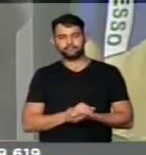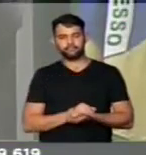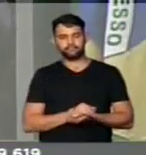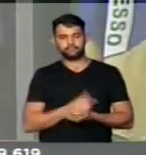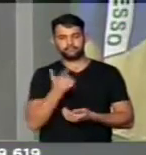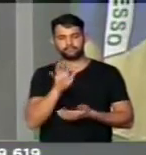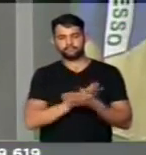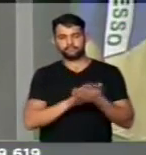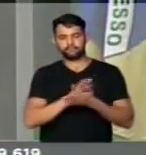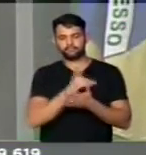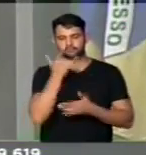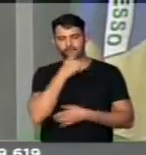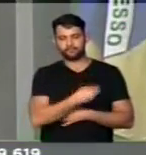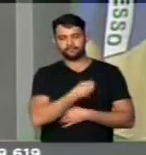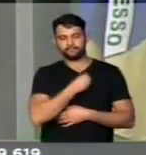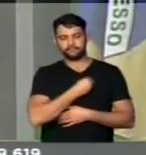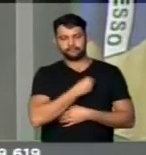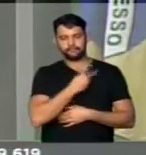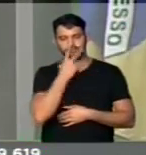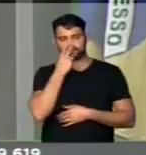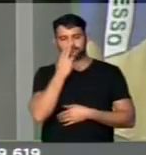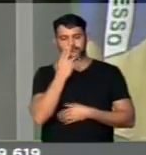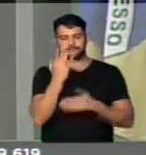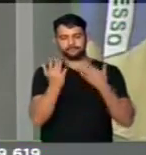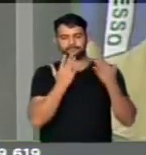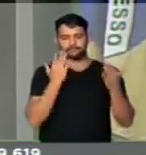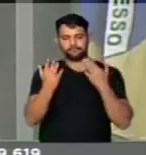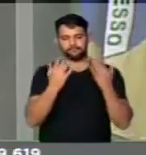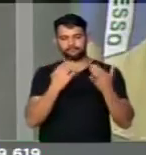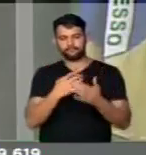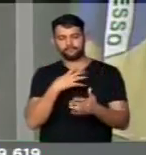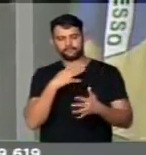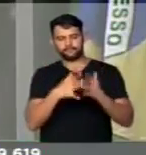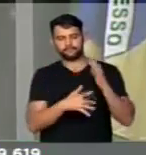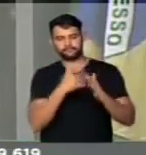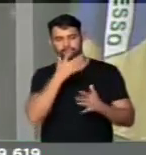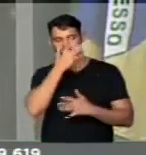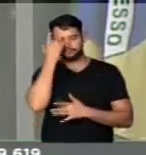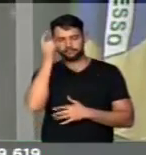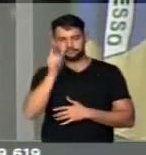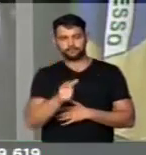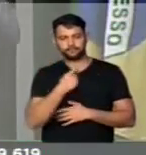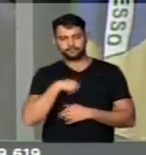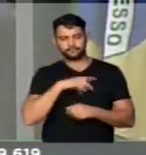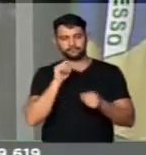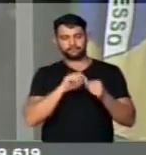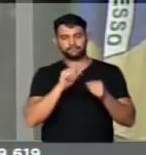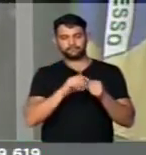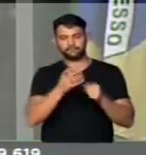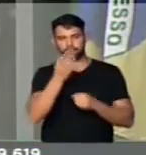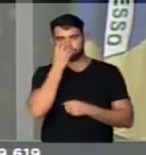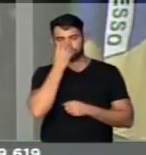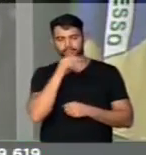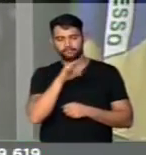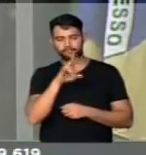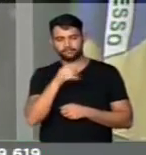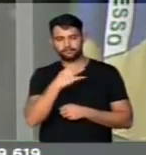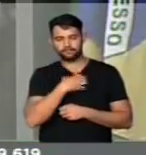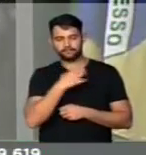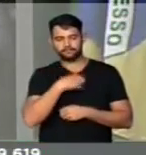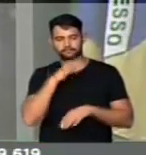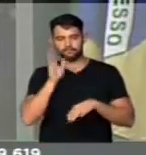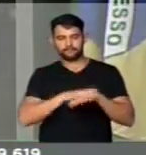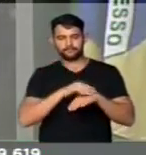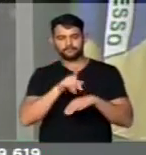não quis correr o risco de ser confundido com aquele que fez uma palhaçada no sentido